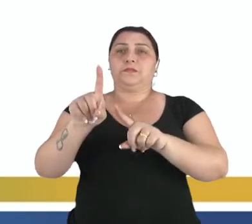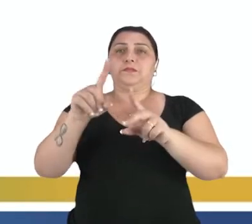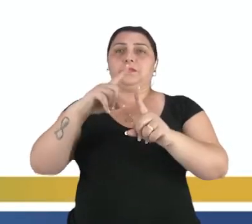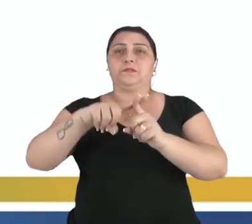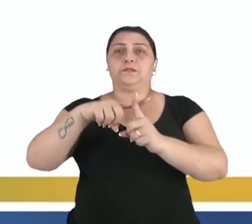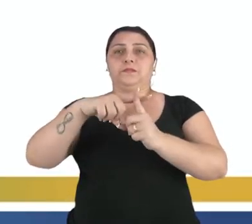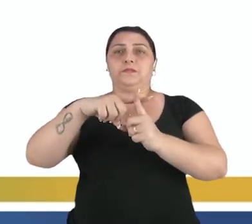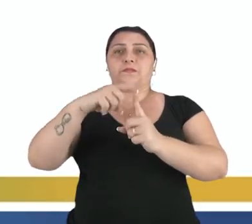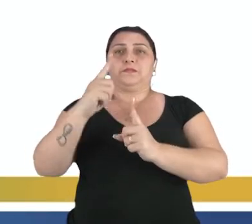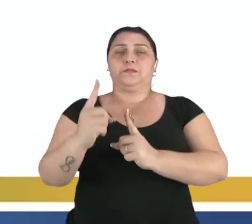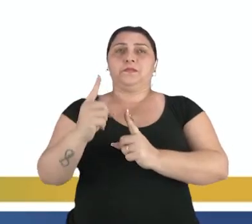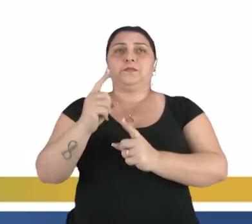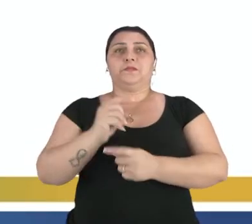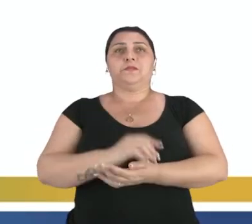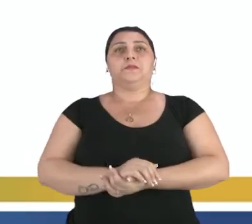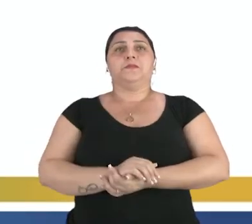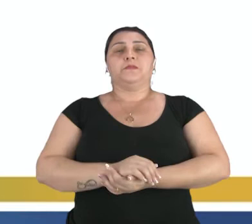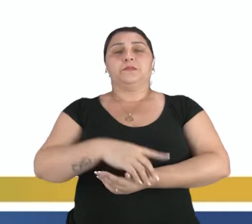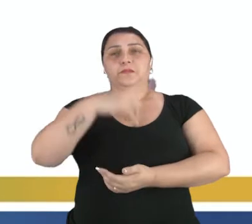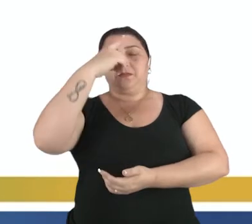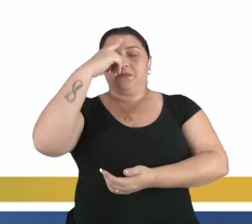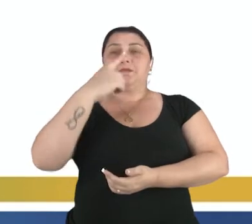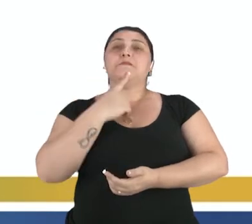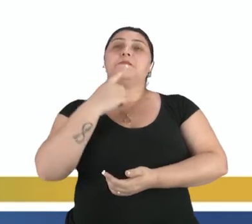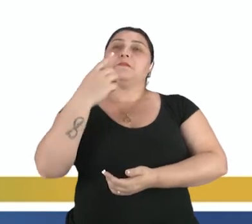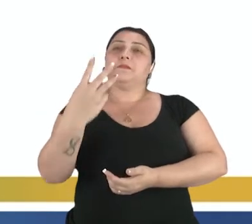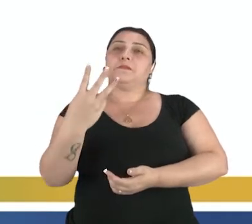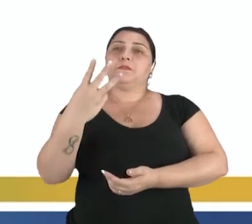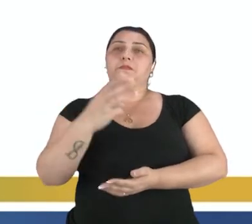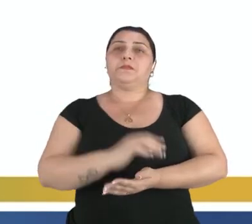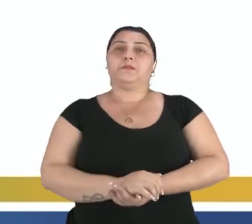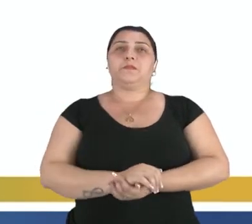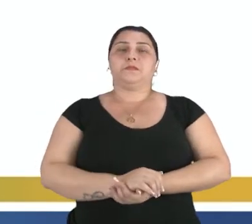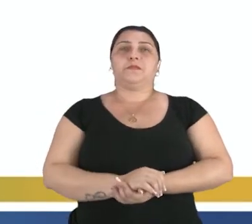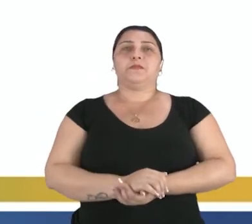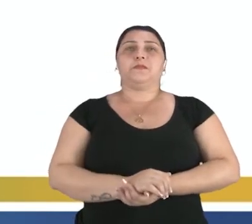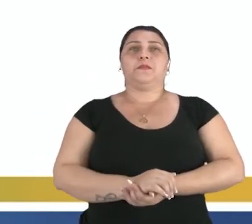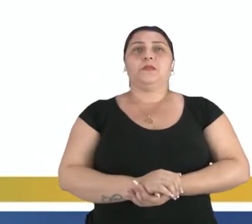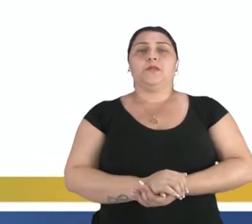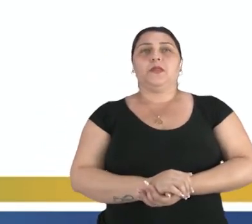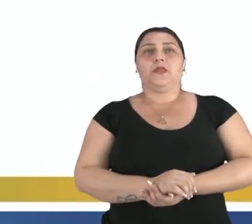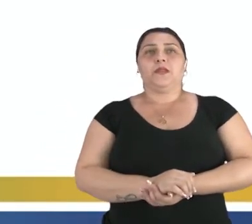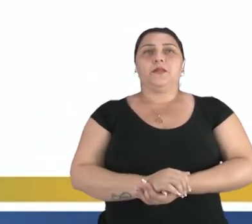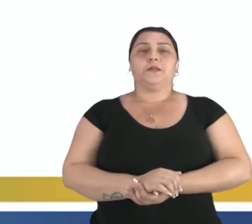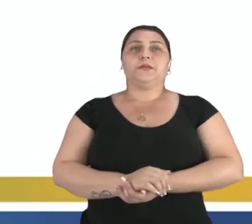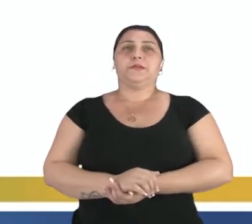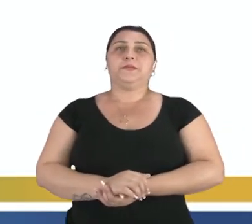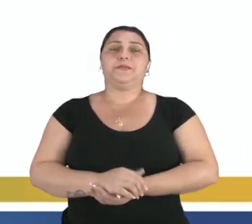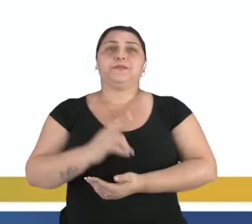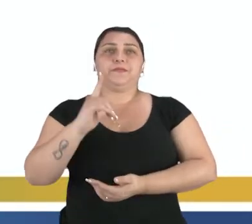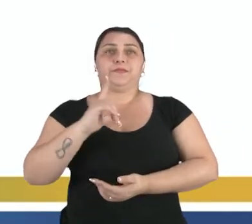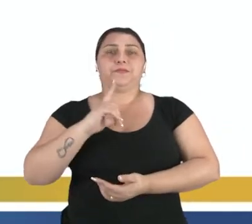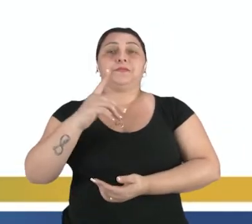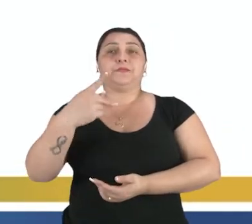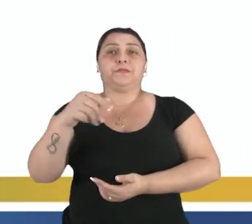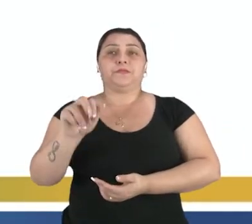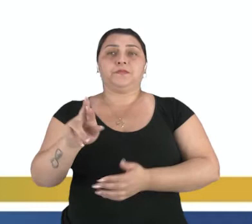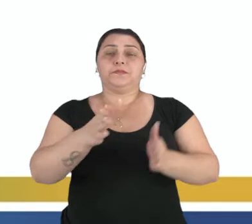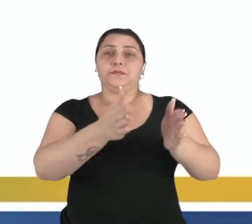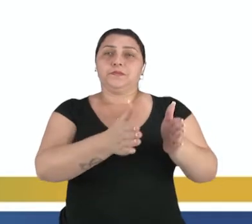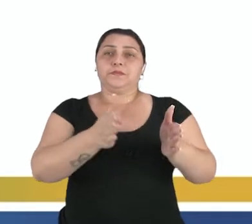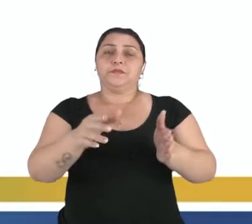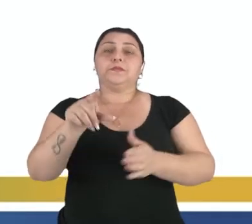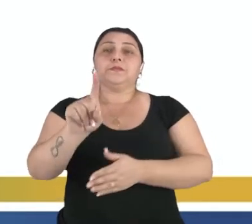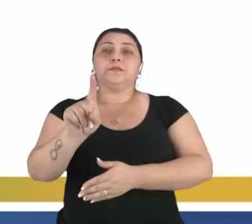mais 1. E aí nós temos como imagem o valor igual a 3, que, por sua vez, nós teremos o par ordenado